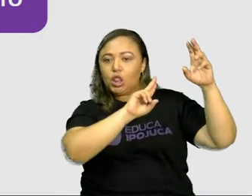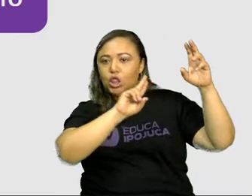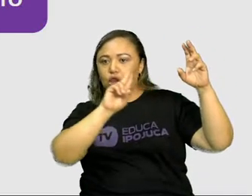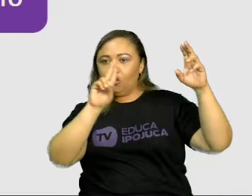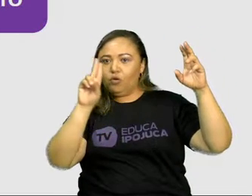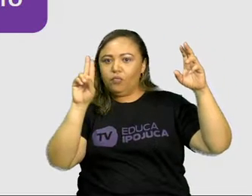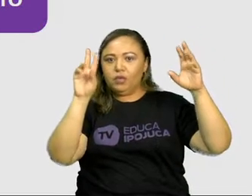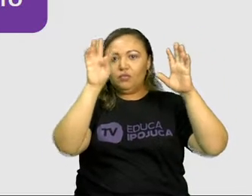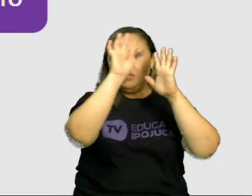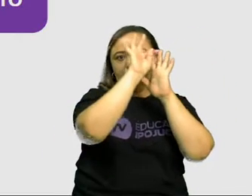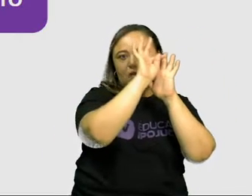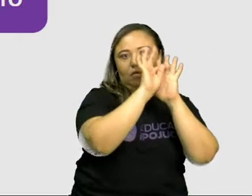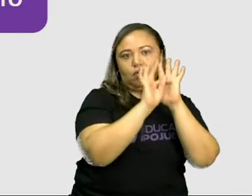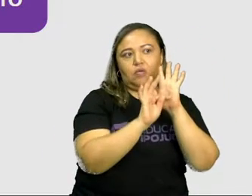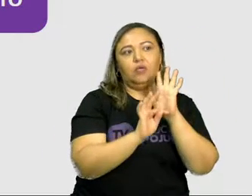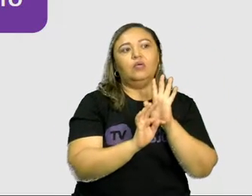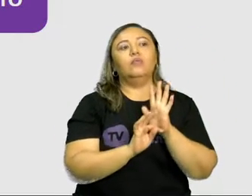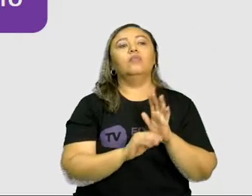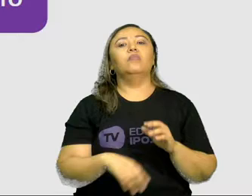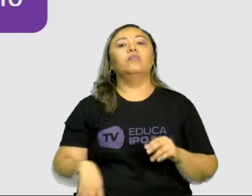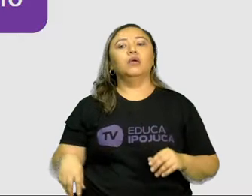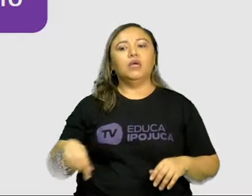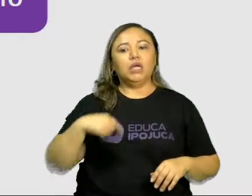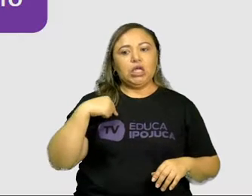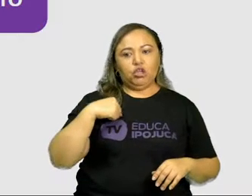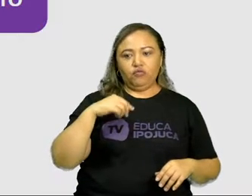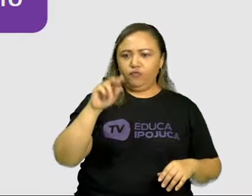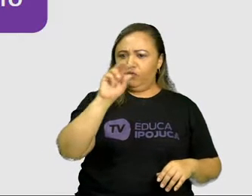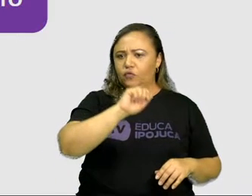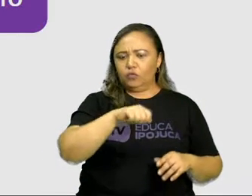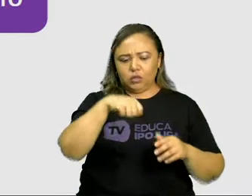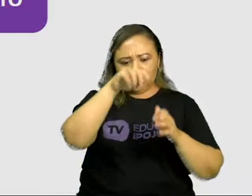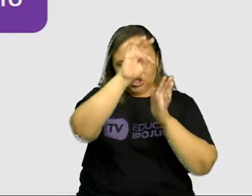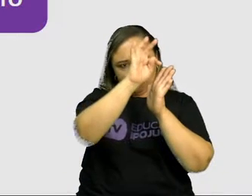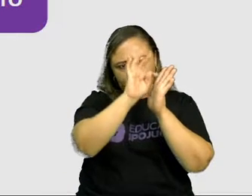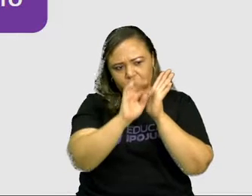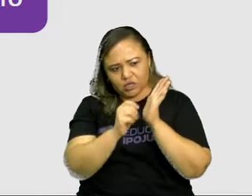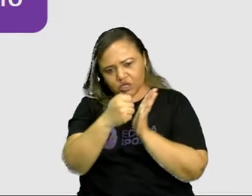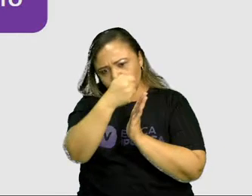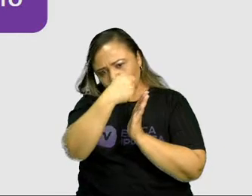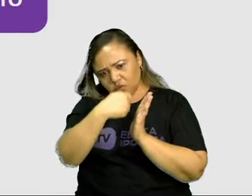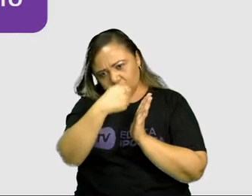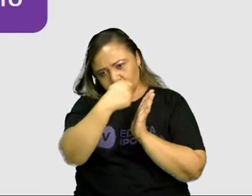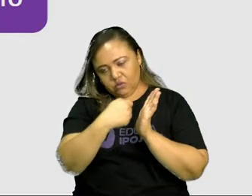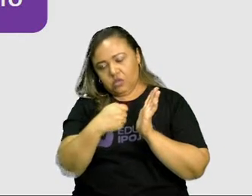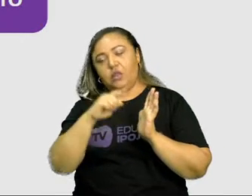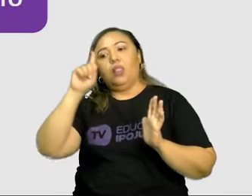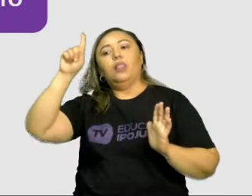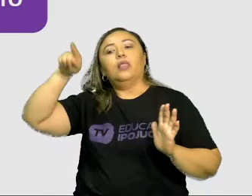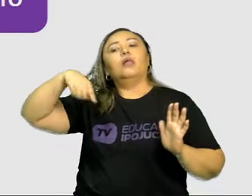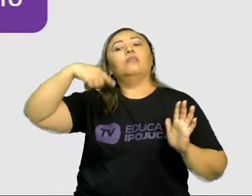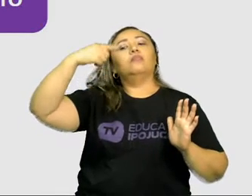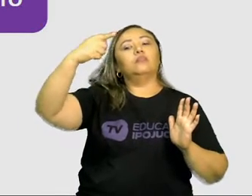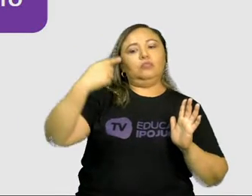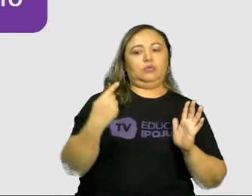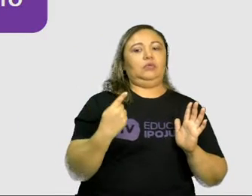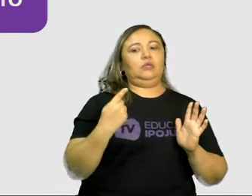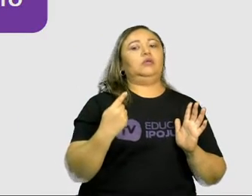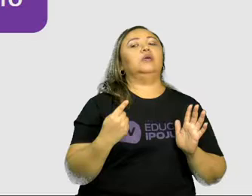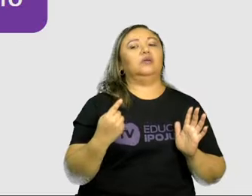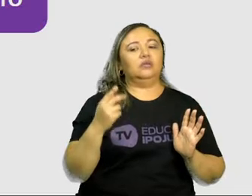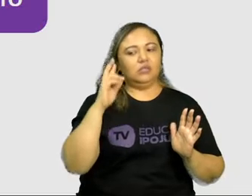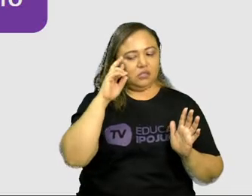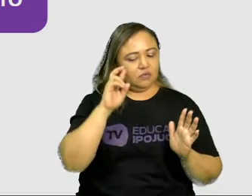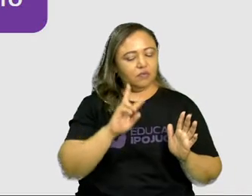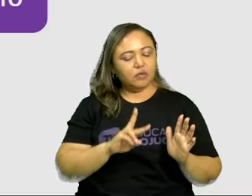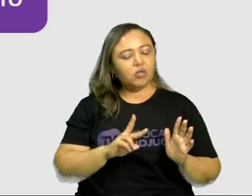do texto. E que geralmente é dado ao final do texto, porque ele tem a ver com o tema do que